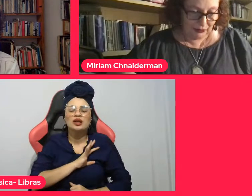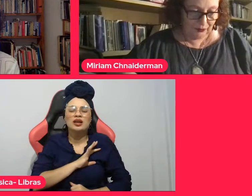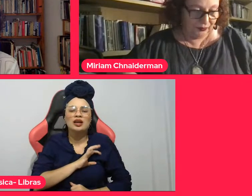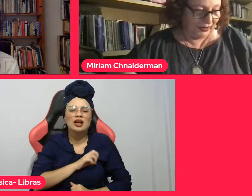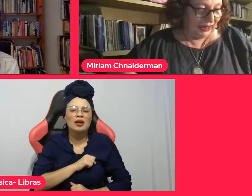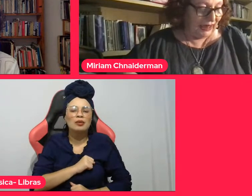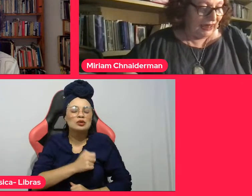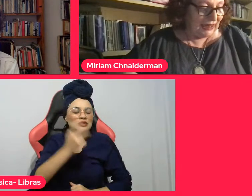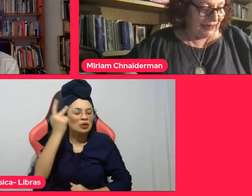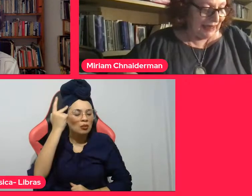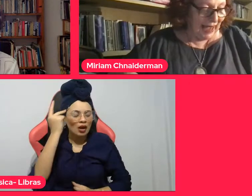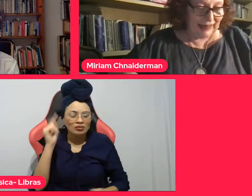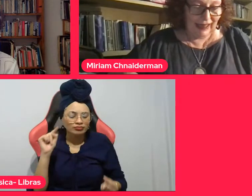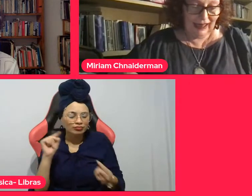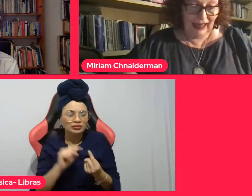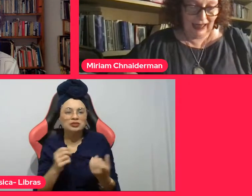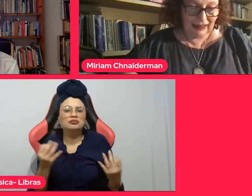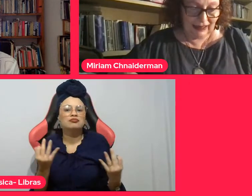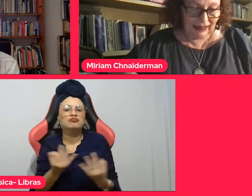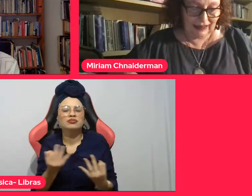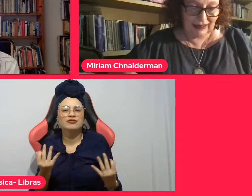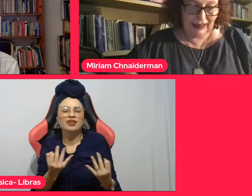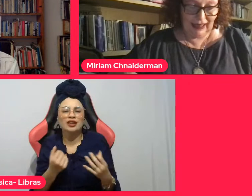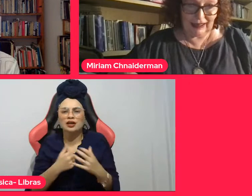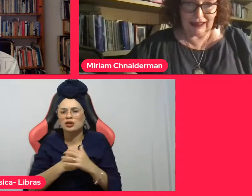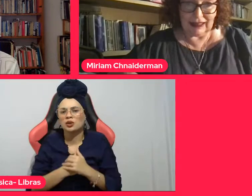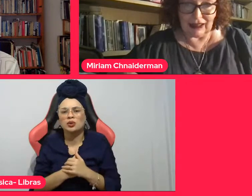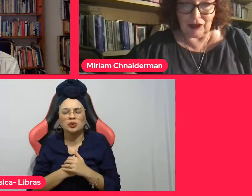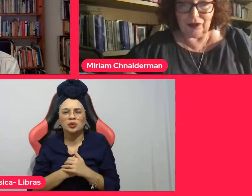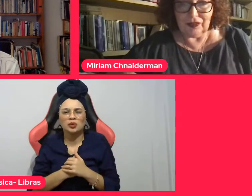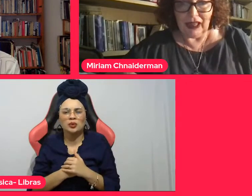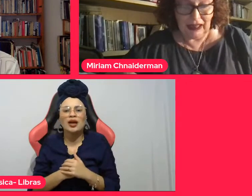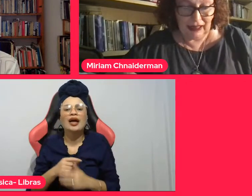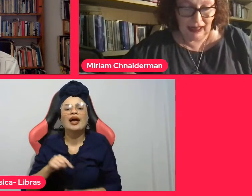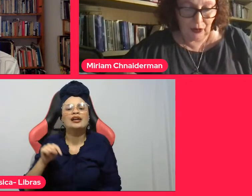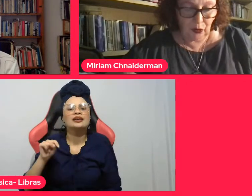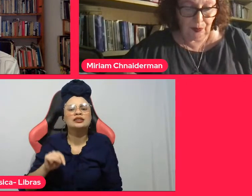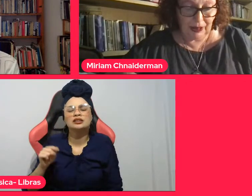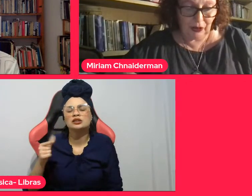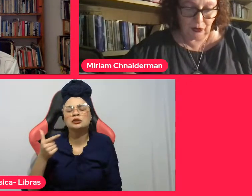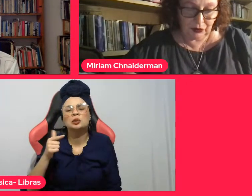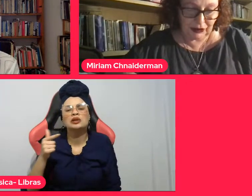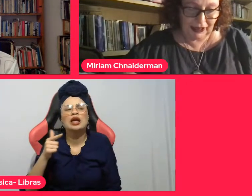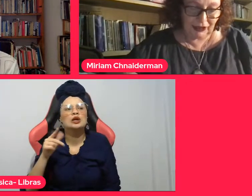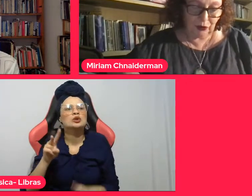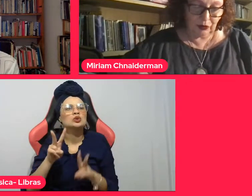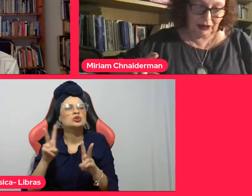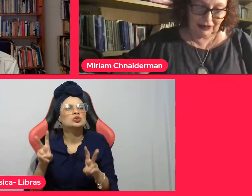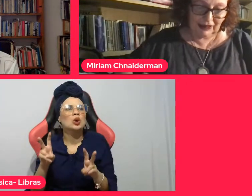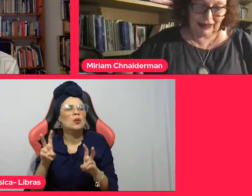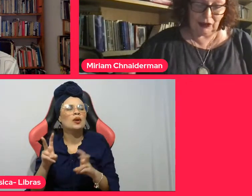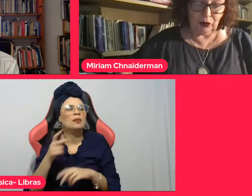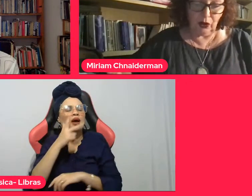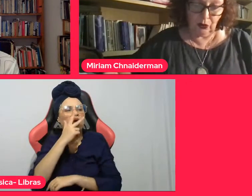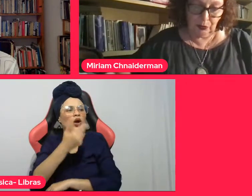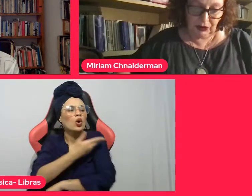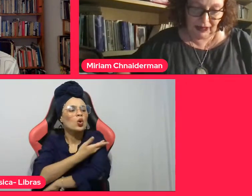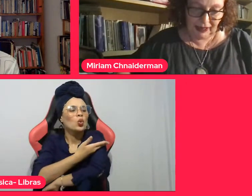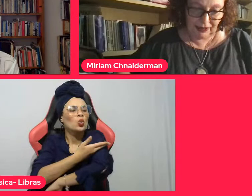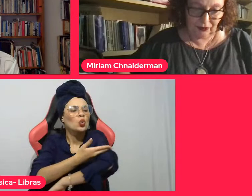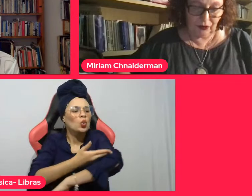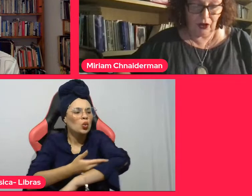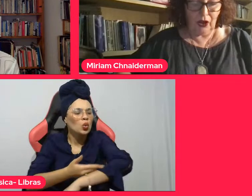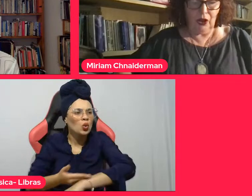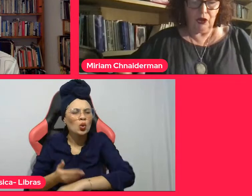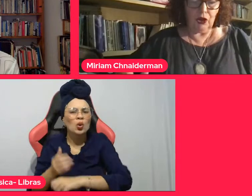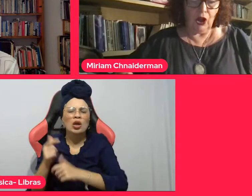coração. Nada aqui de tradição, nenhum preconceito antigo ou